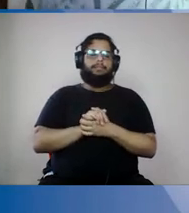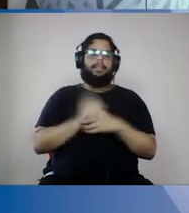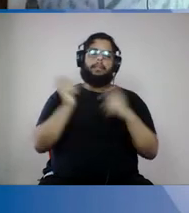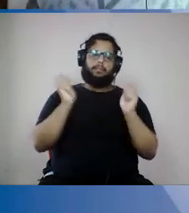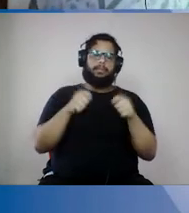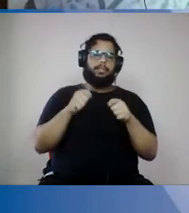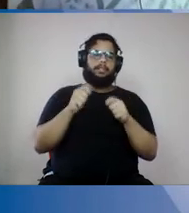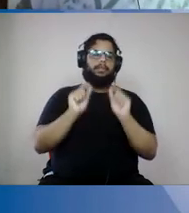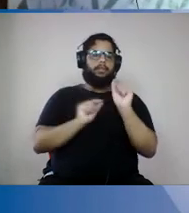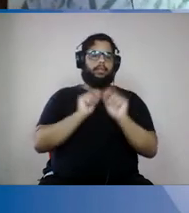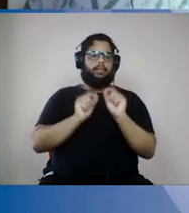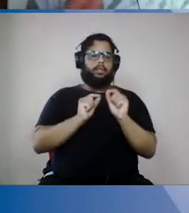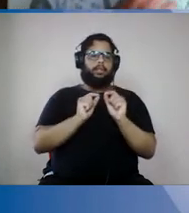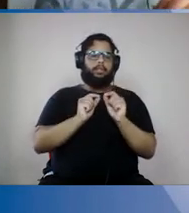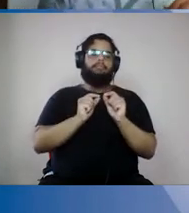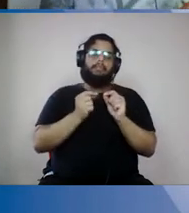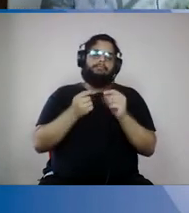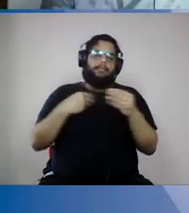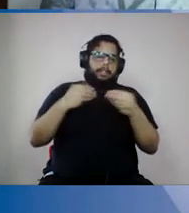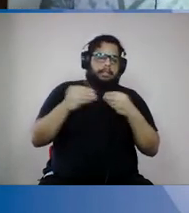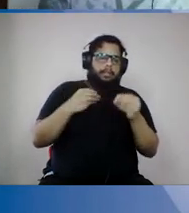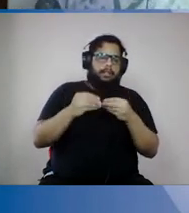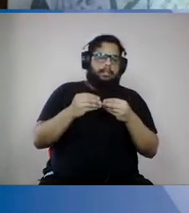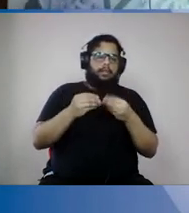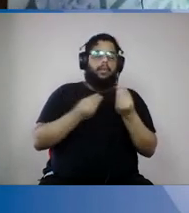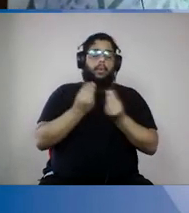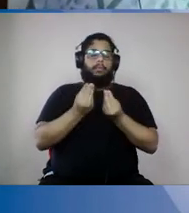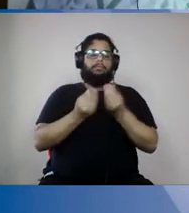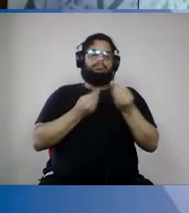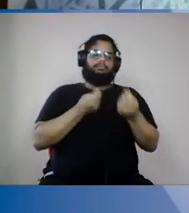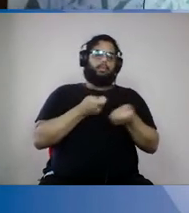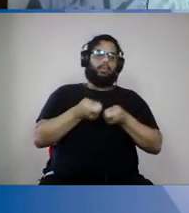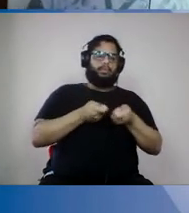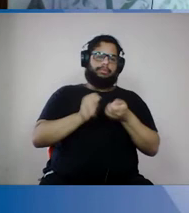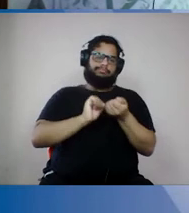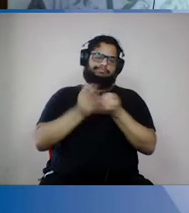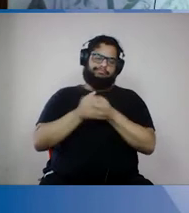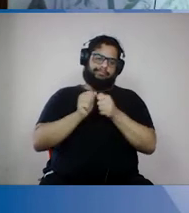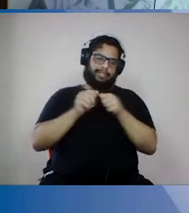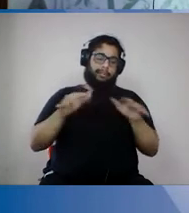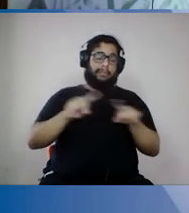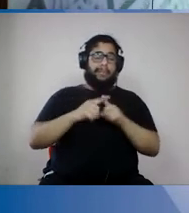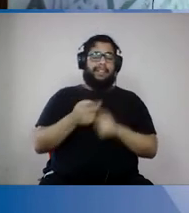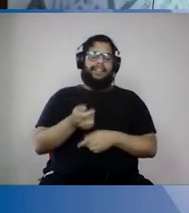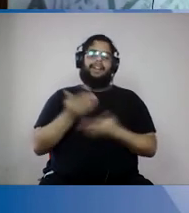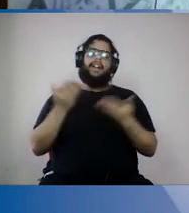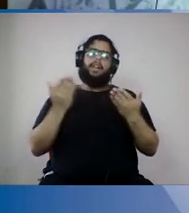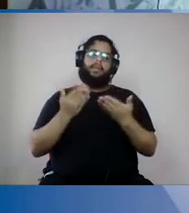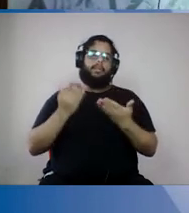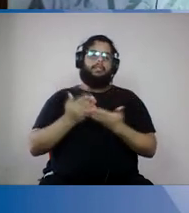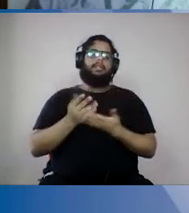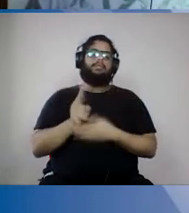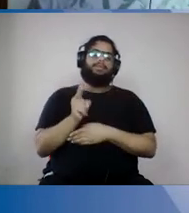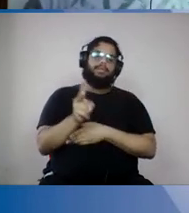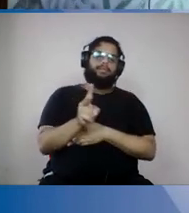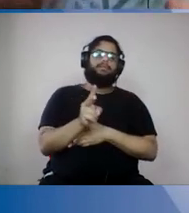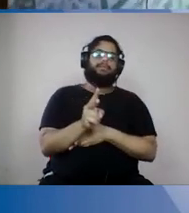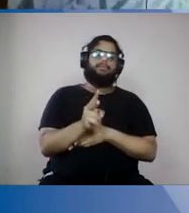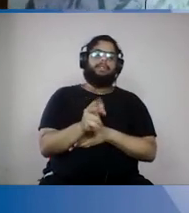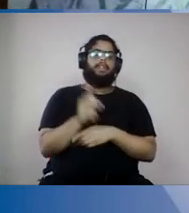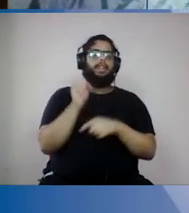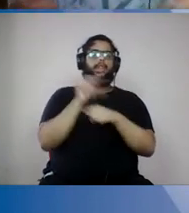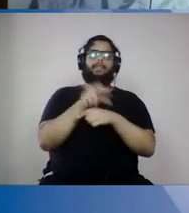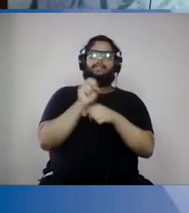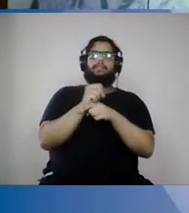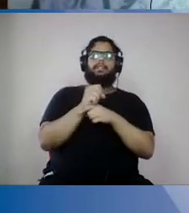possa ter a flexibilização mediante o controle da pandemia. Agora, enquanto tiver nessa fase de vírus